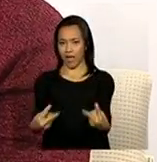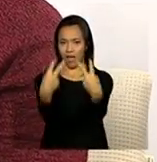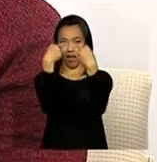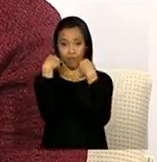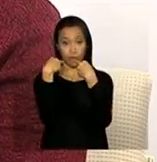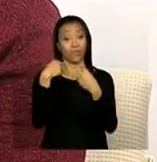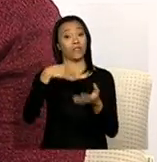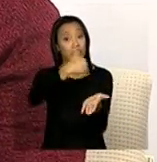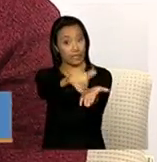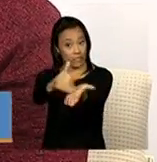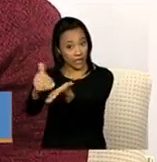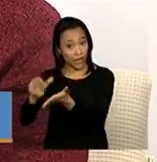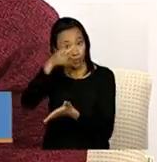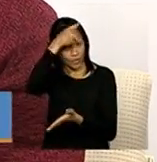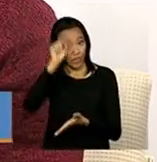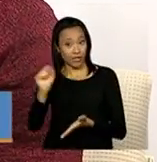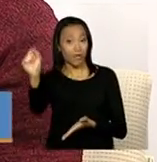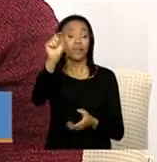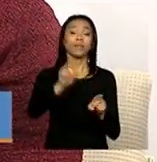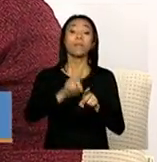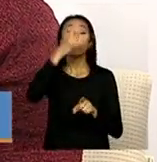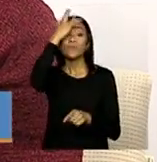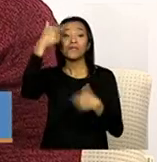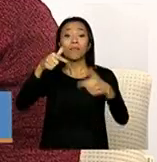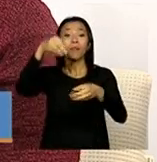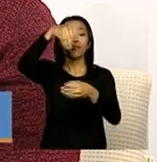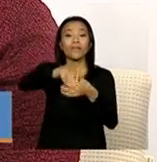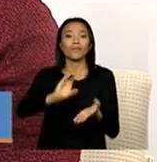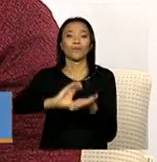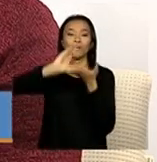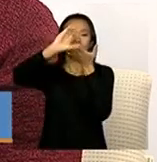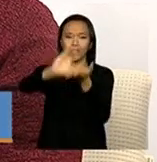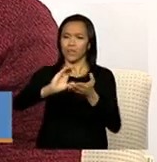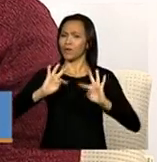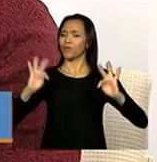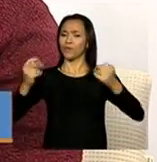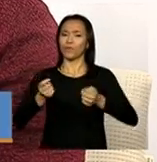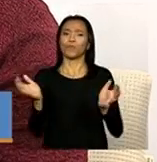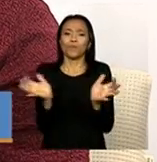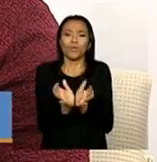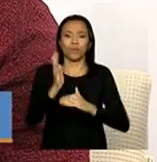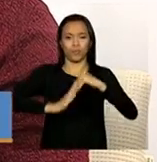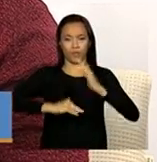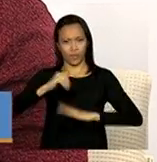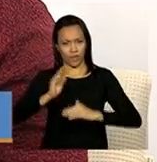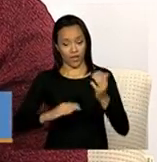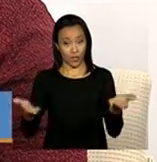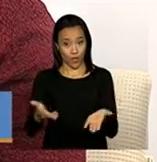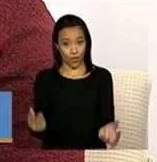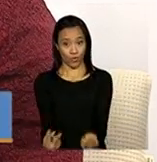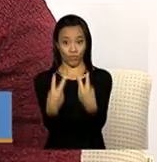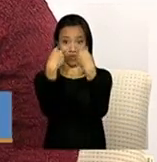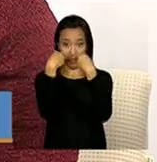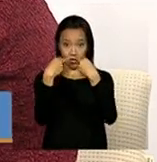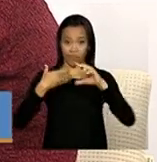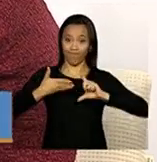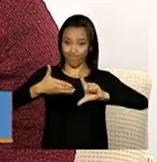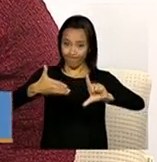municipais, os conselheiros, toda a equipe que nos acompanha e nos assiste nessa teleconferência.